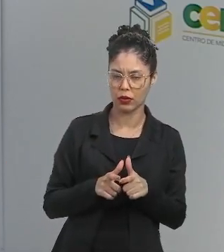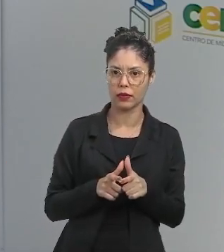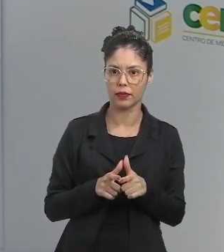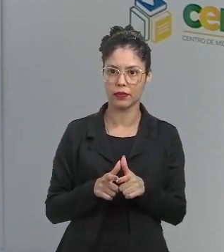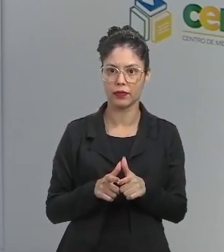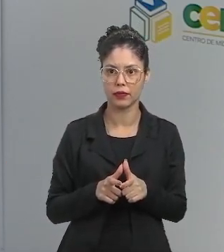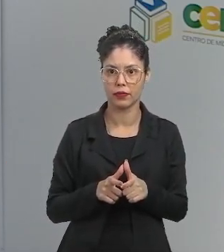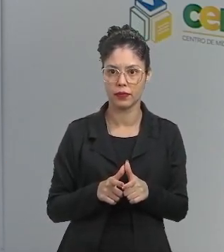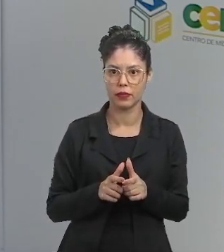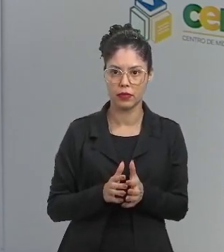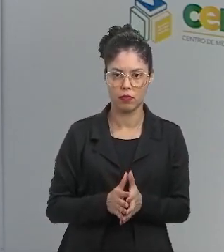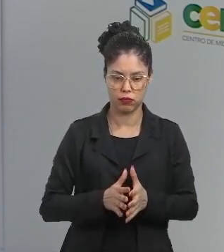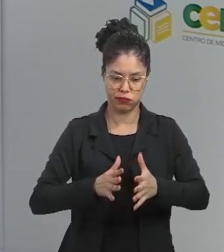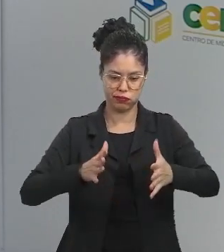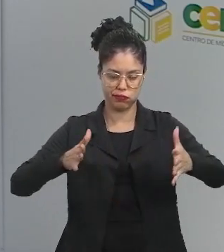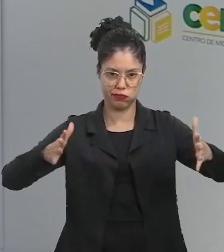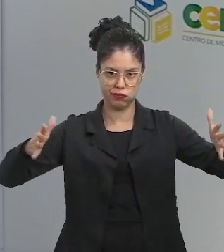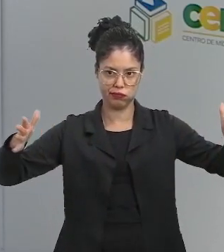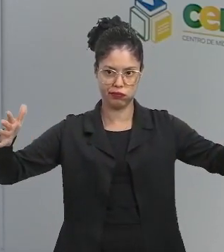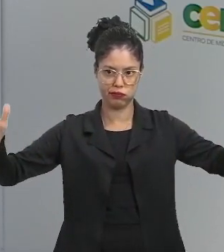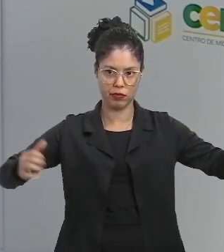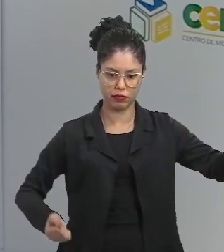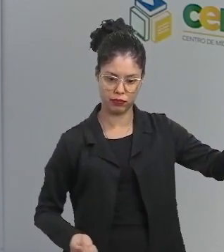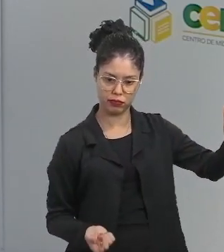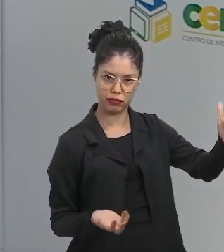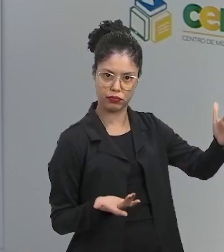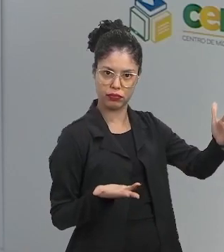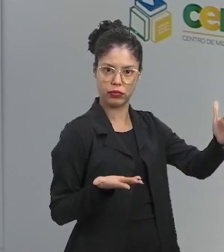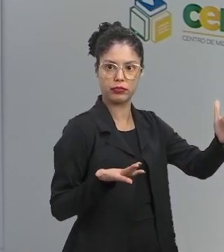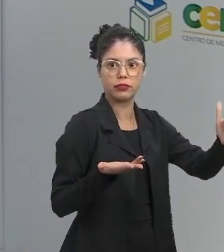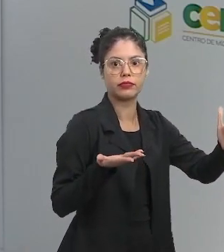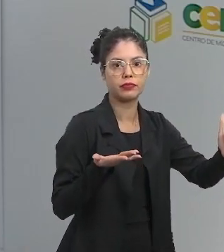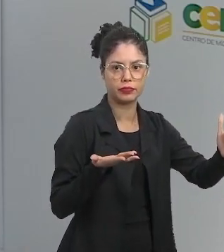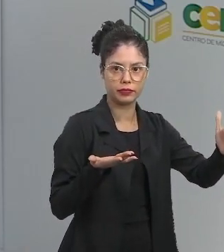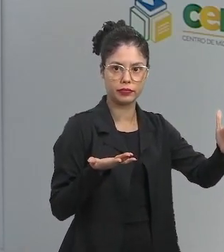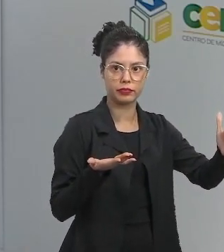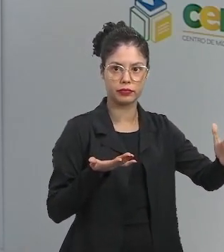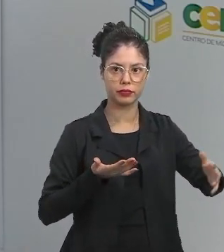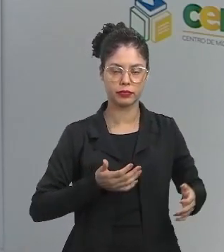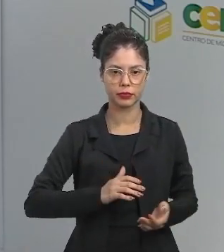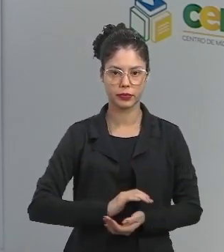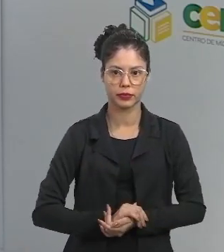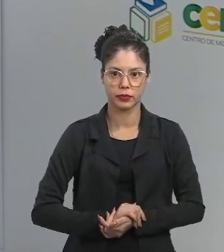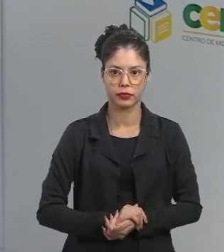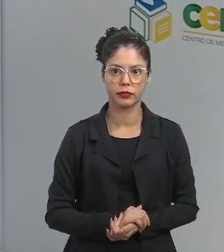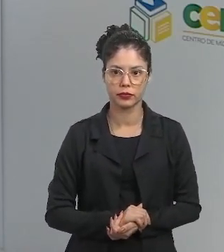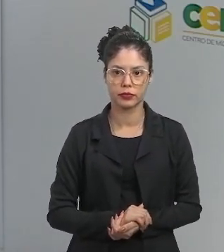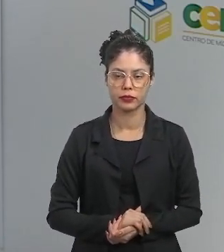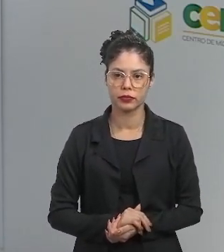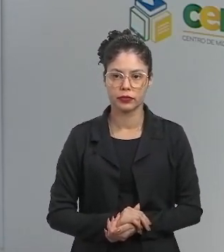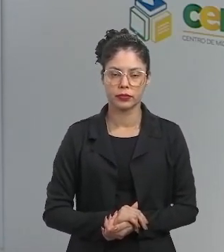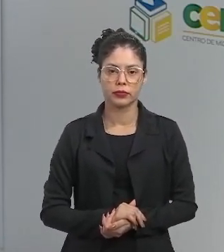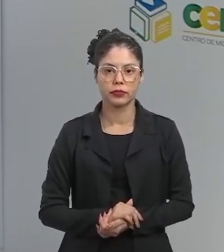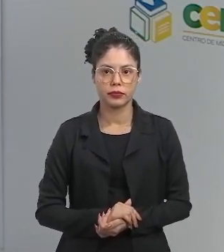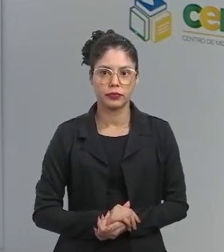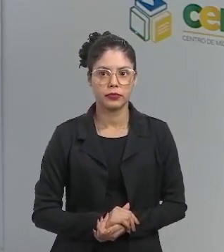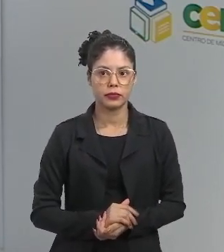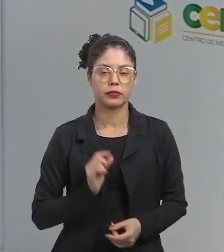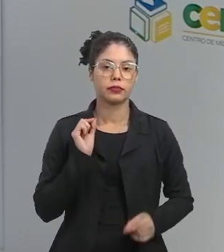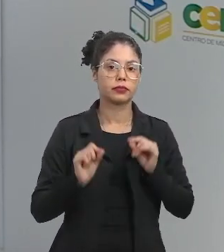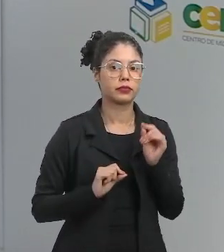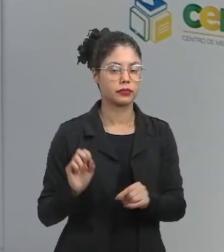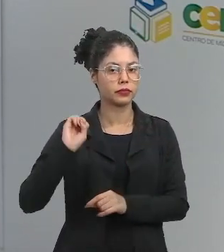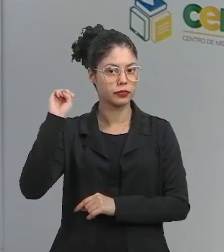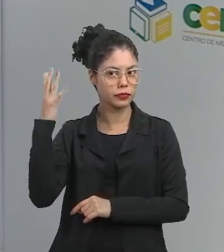vai aumentar a quantidade de resíduos aqui. Ok? E o que vai